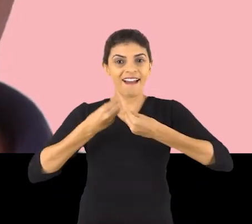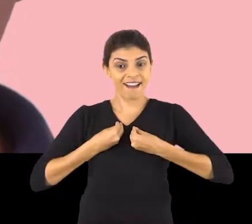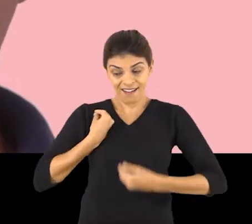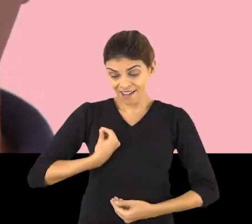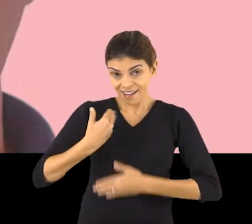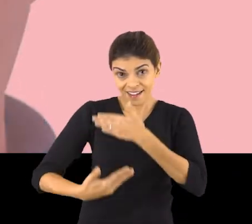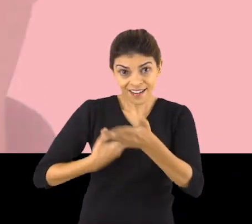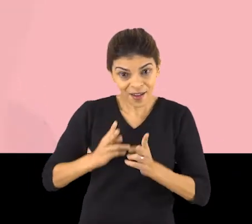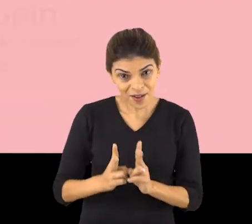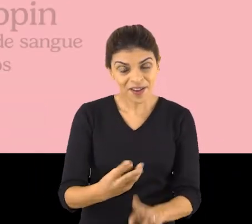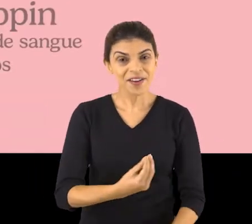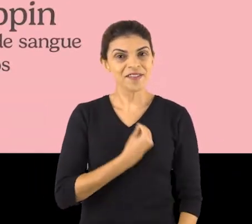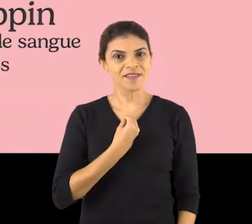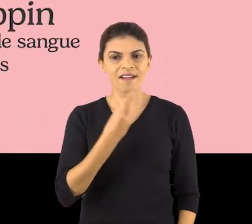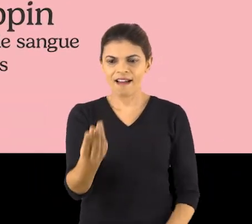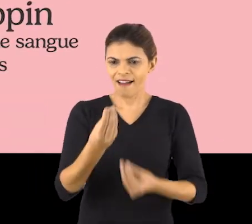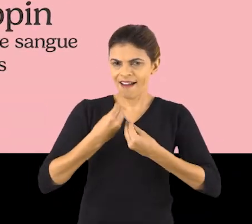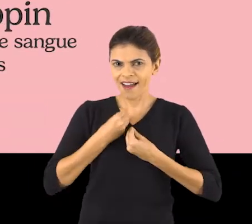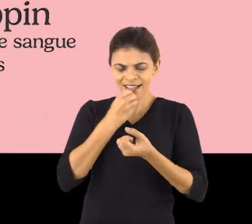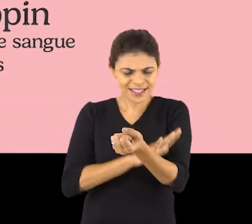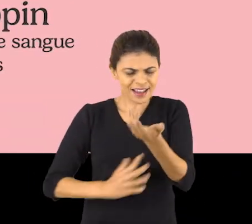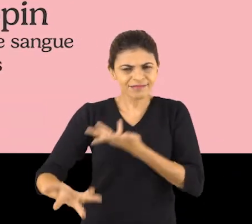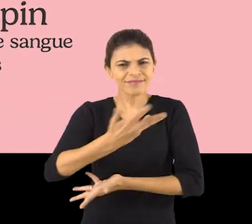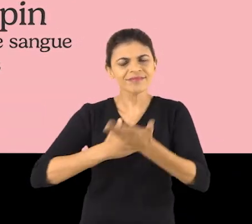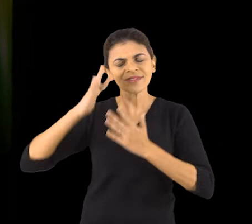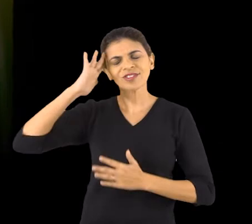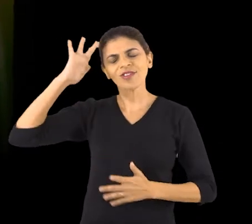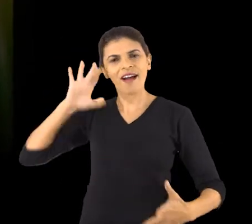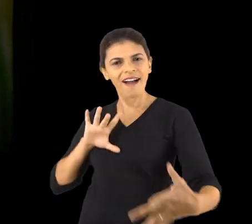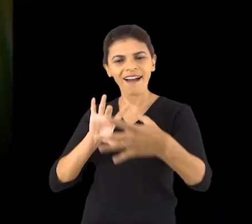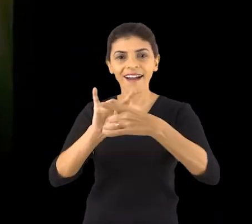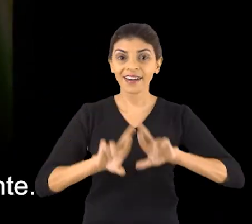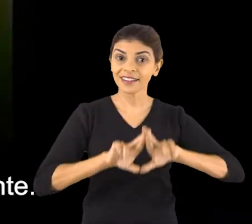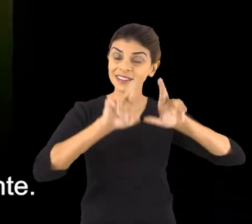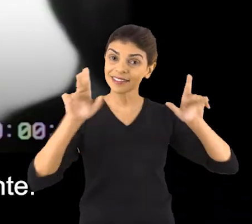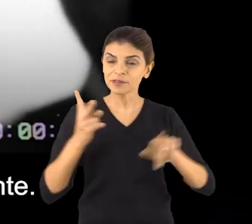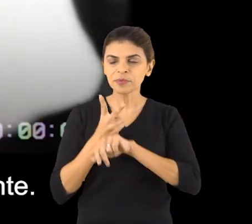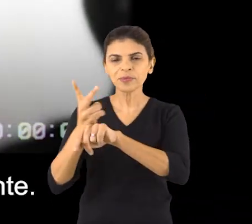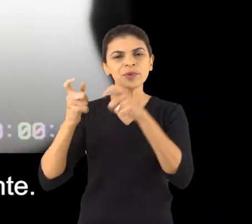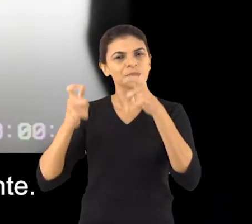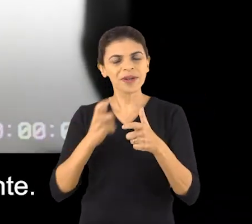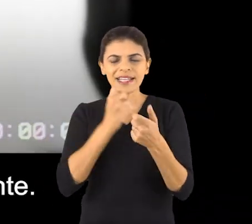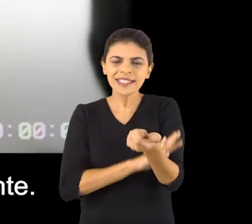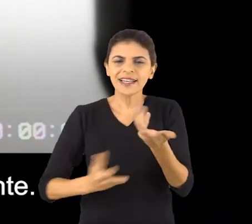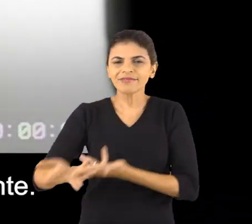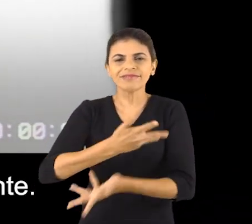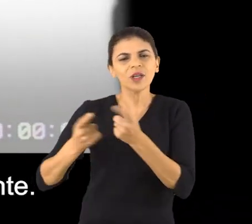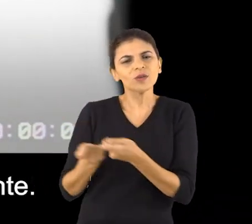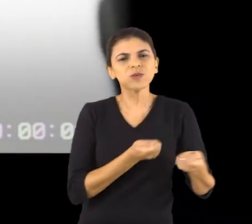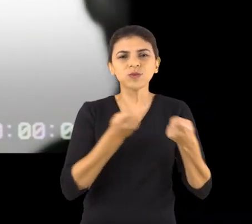vivi e ainda vou viver. Sua doação realiza sonhos, une pessoas, faz a diferença. Procure um hemocentro e doe sangue